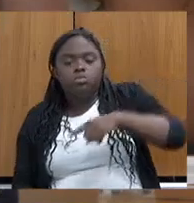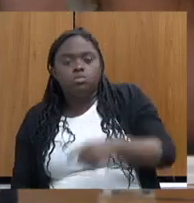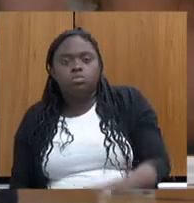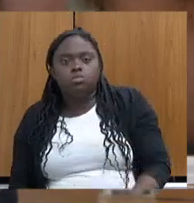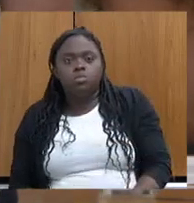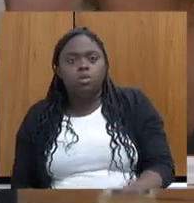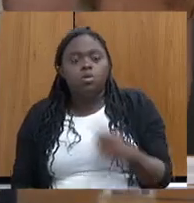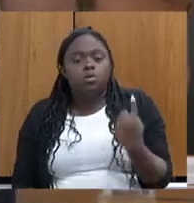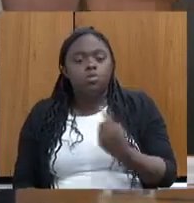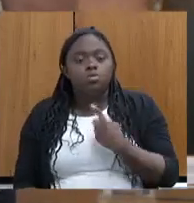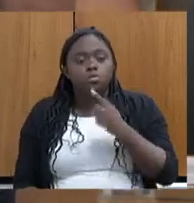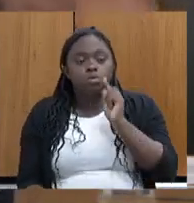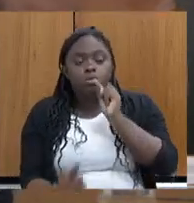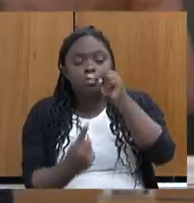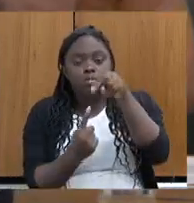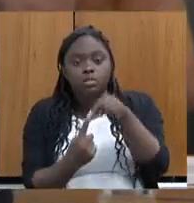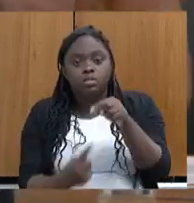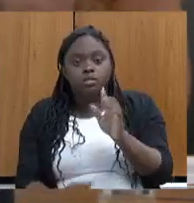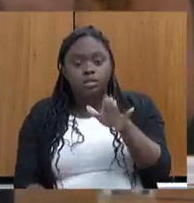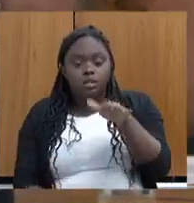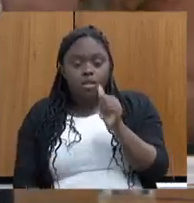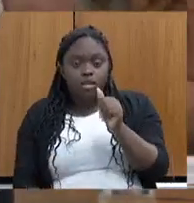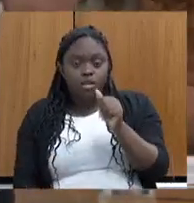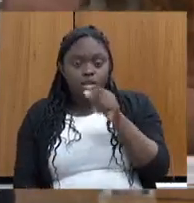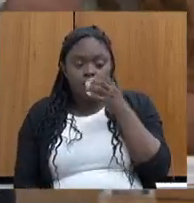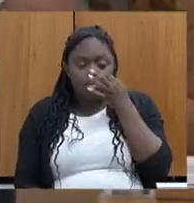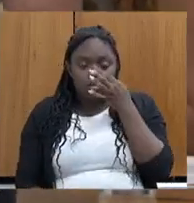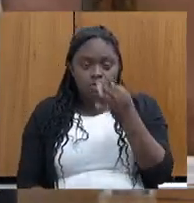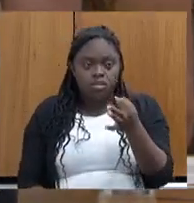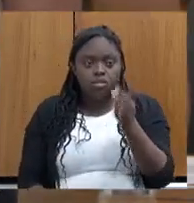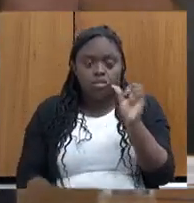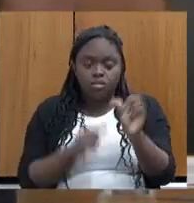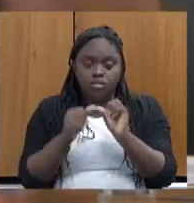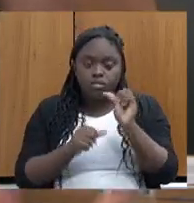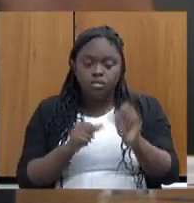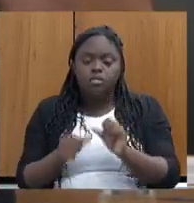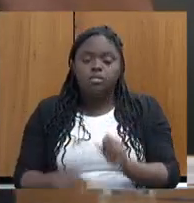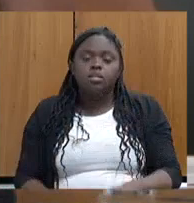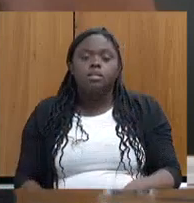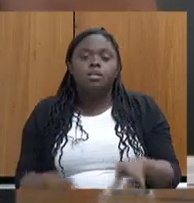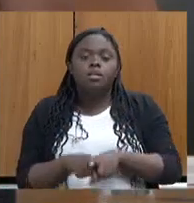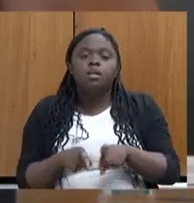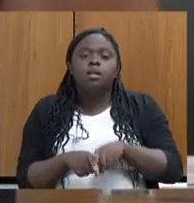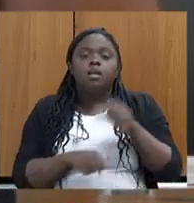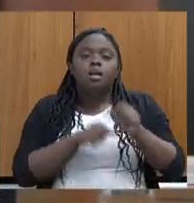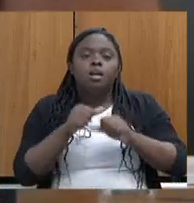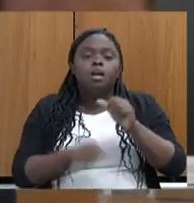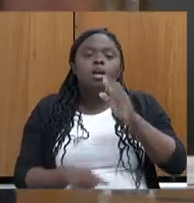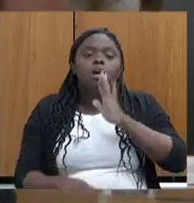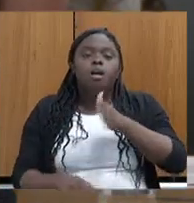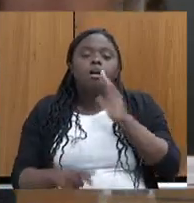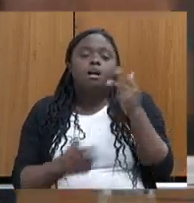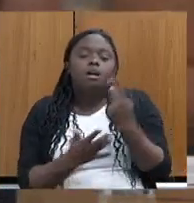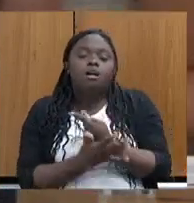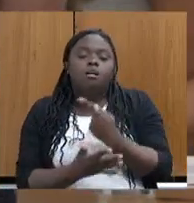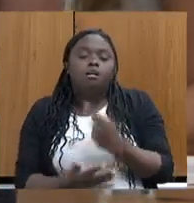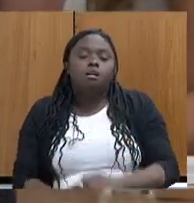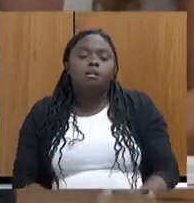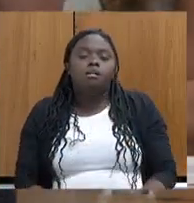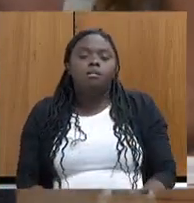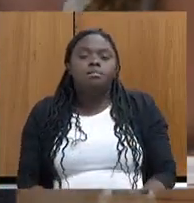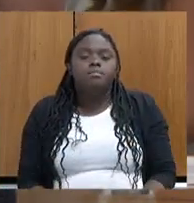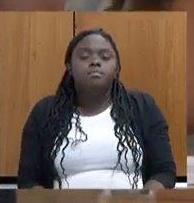O nosso objetivo com isso é chamar atenção para a pauta e essa mudança. E essa mudança já aconteceu. Então, eu queria fazer esses